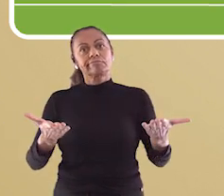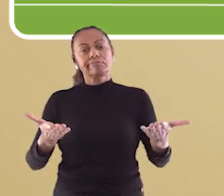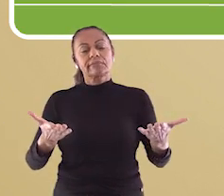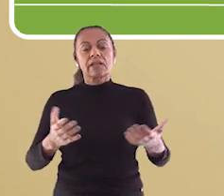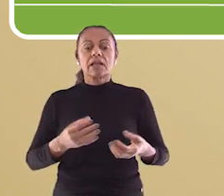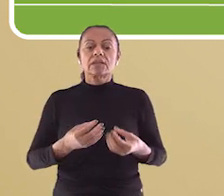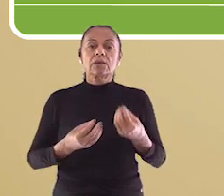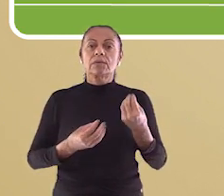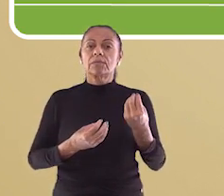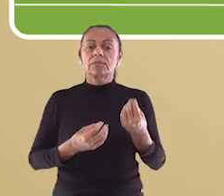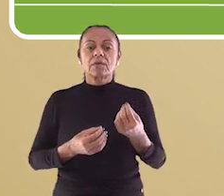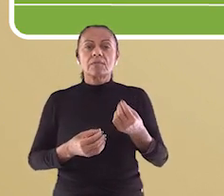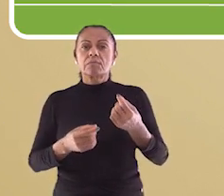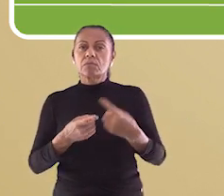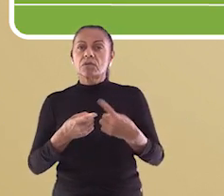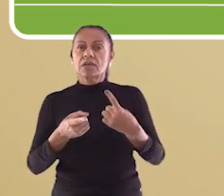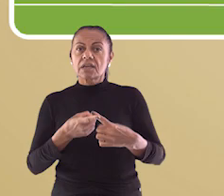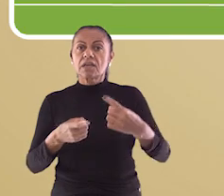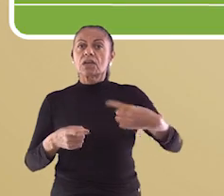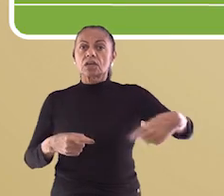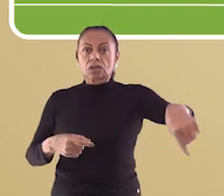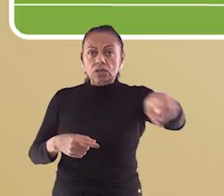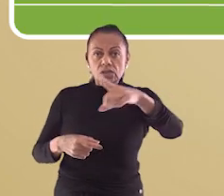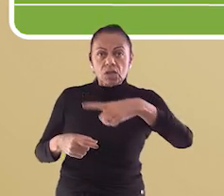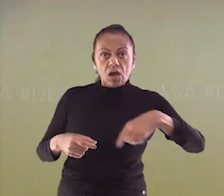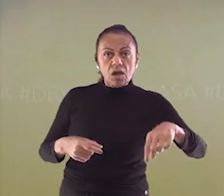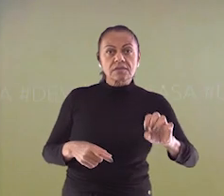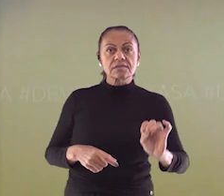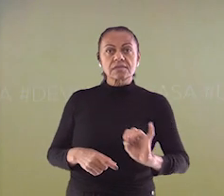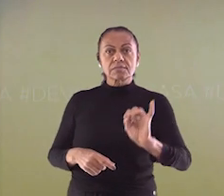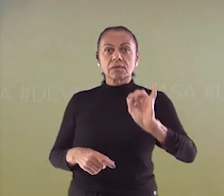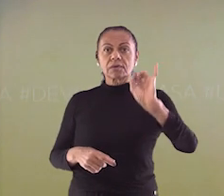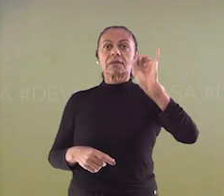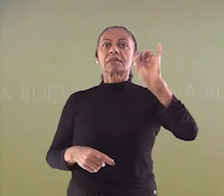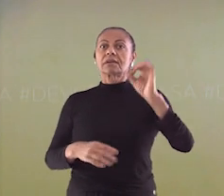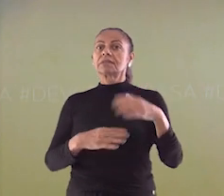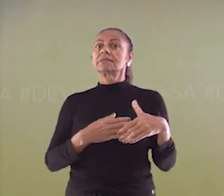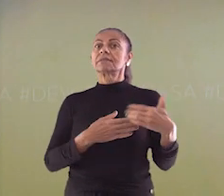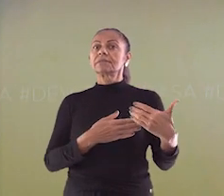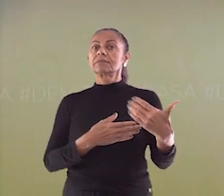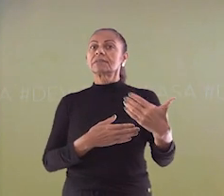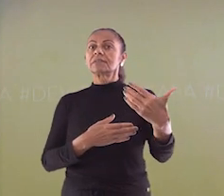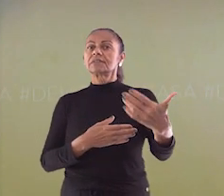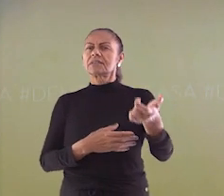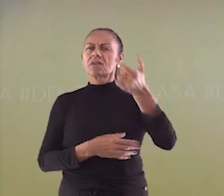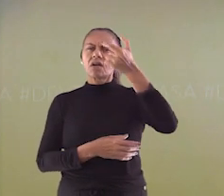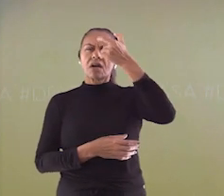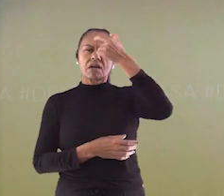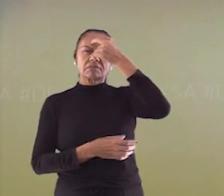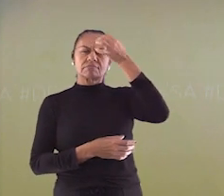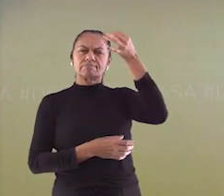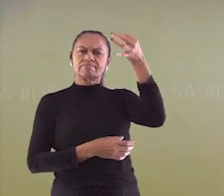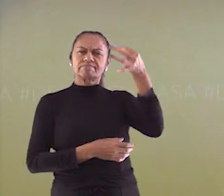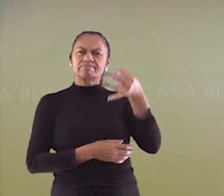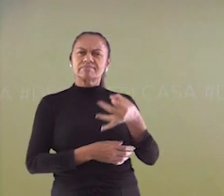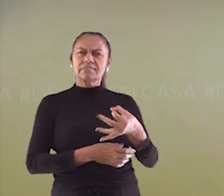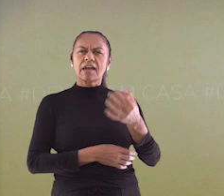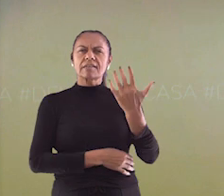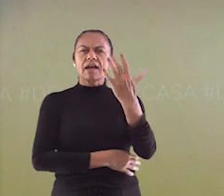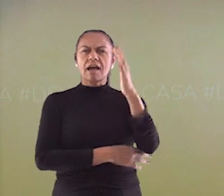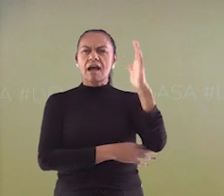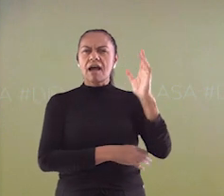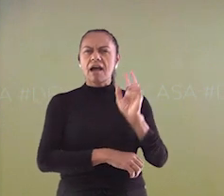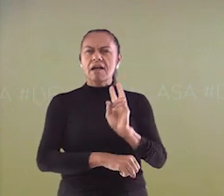níveis dos rios. Olha que efeito cascata! Então não se enganem achando que vocês não